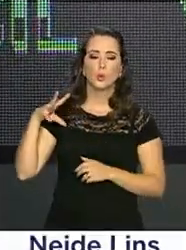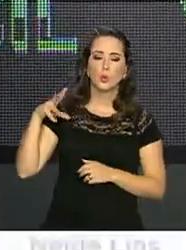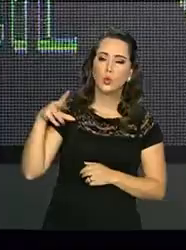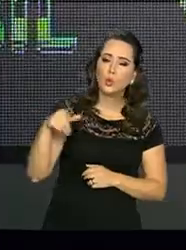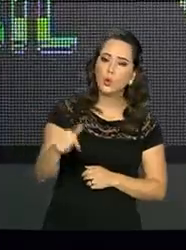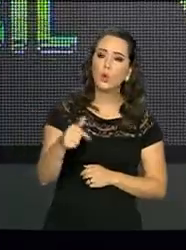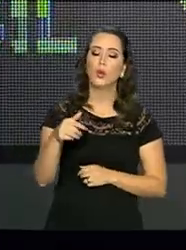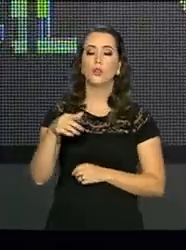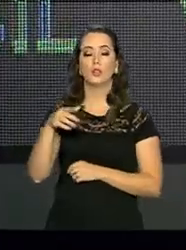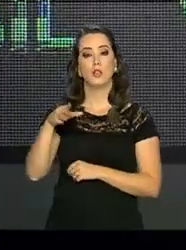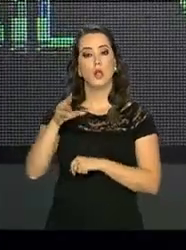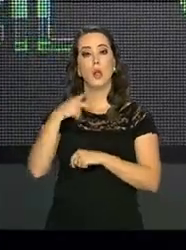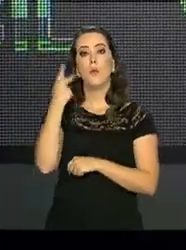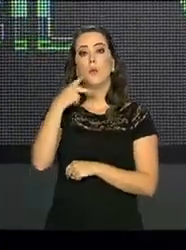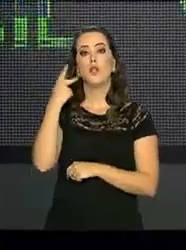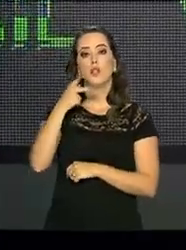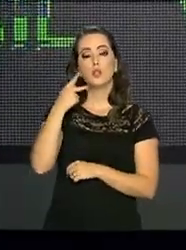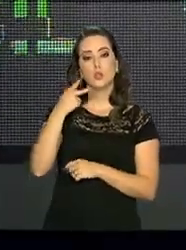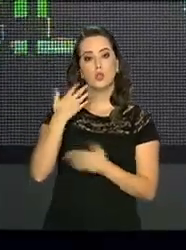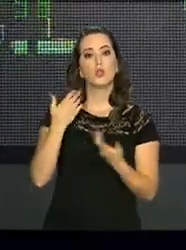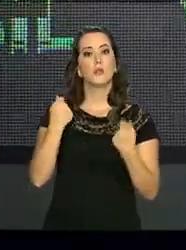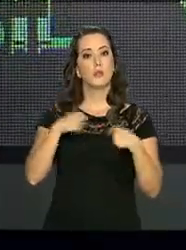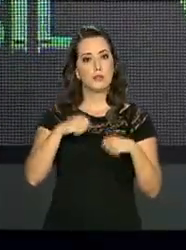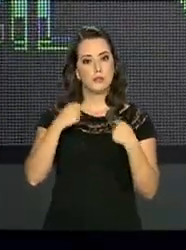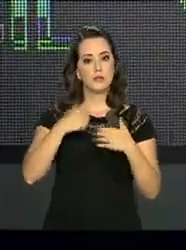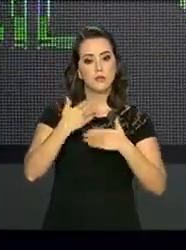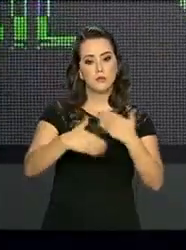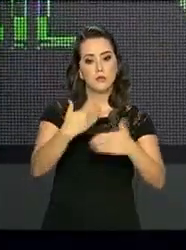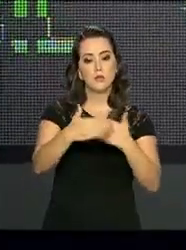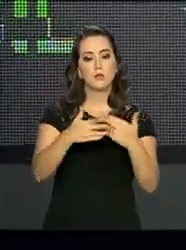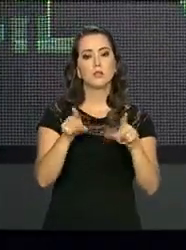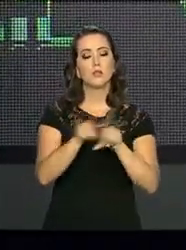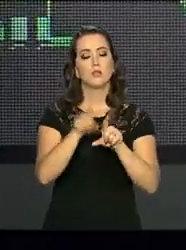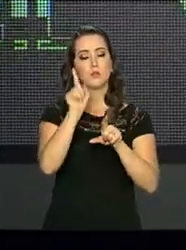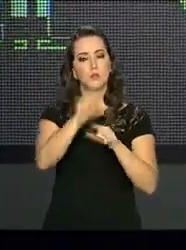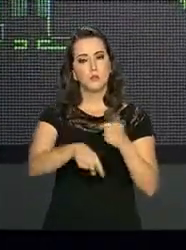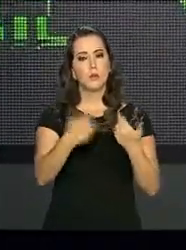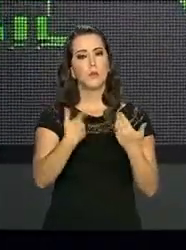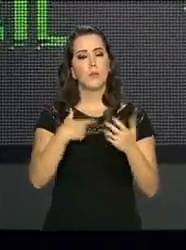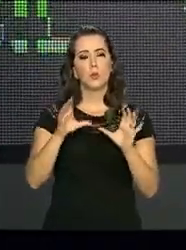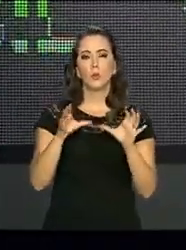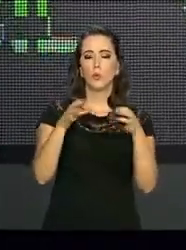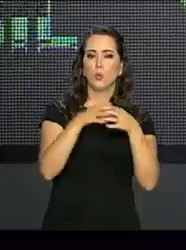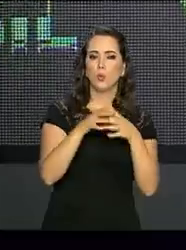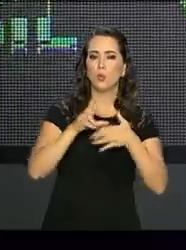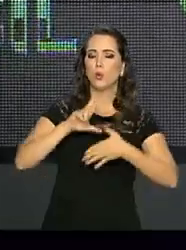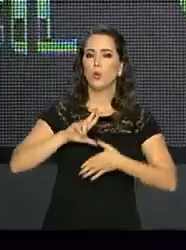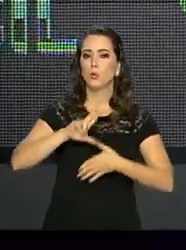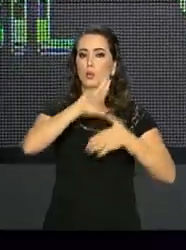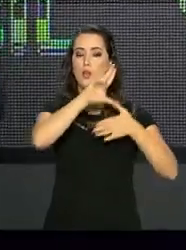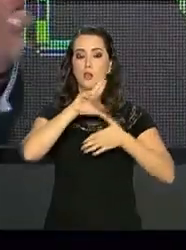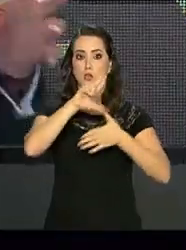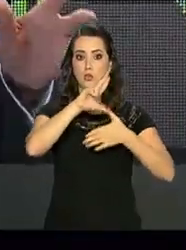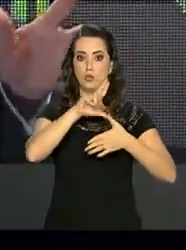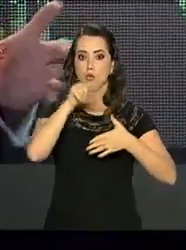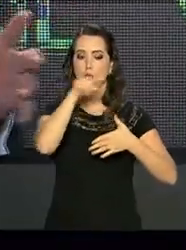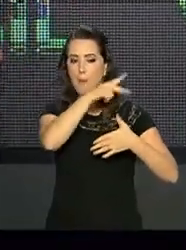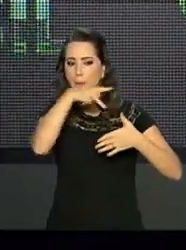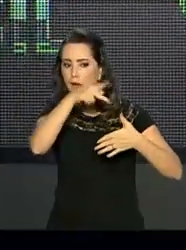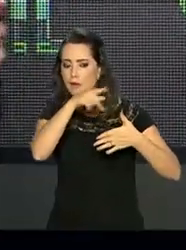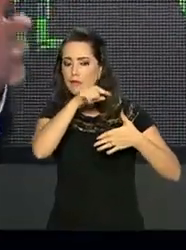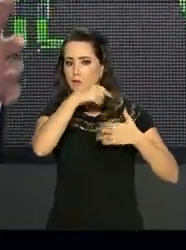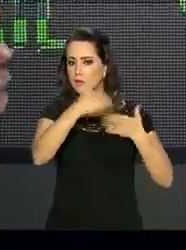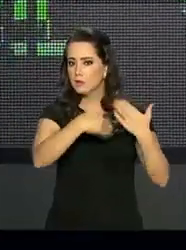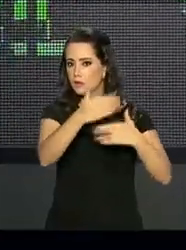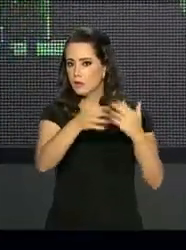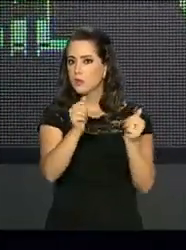voltada para a integração latino-americana de nações. E, quando eu disse isto, sugeria que talvez pudéssemos, então,